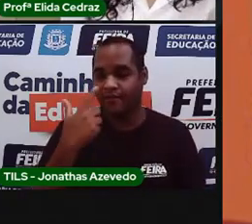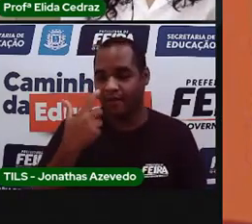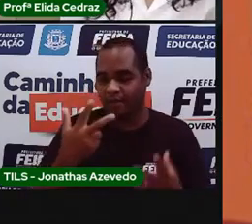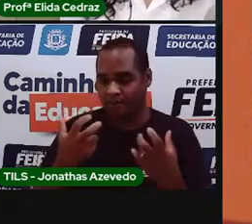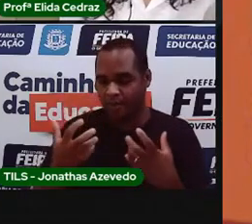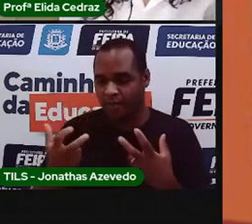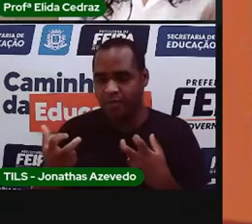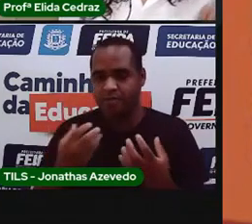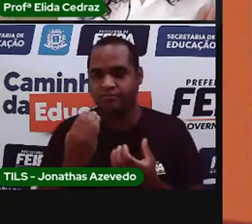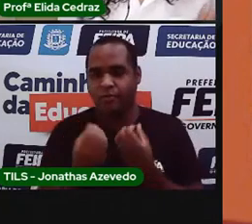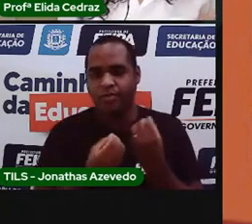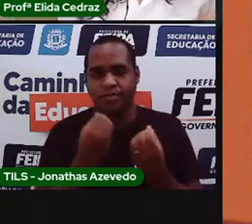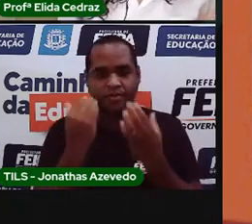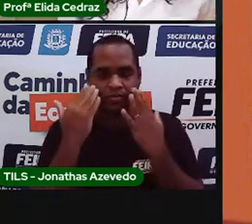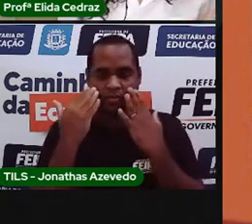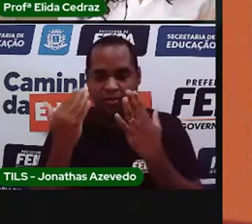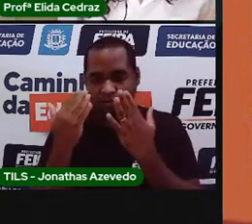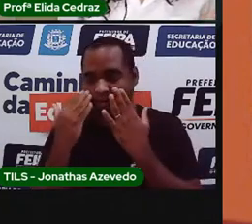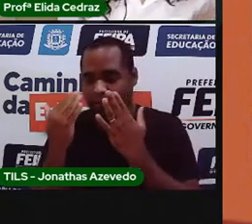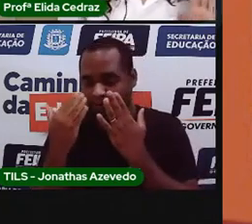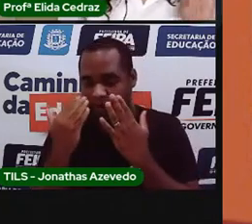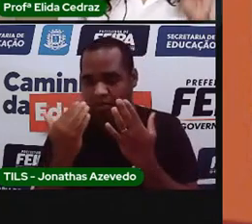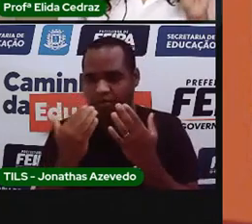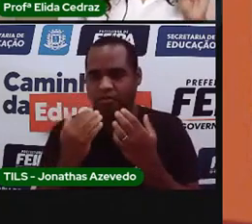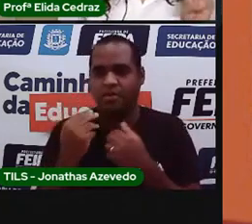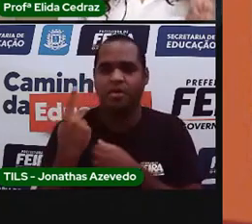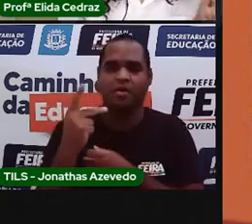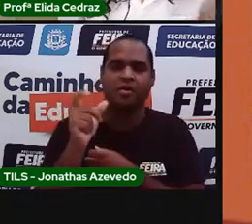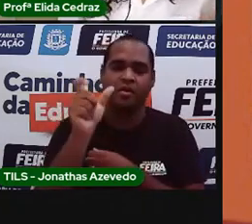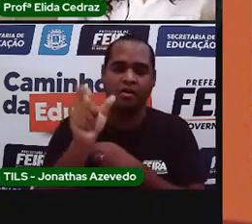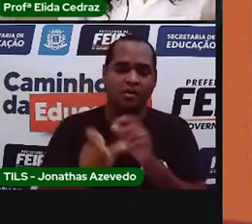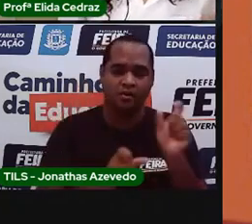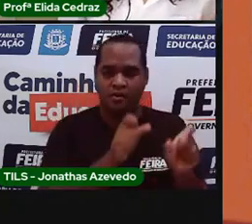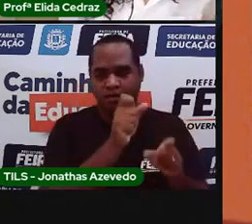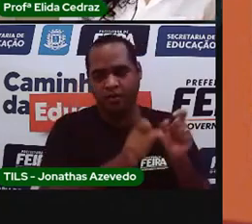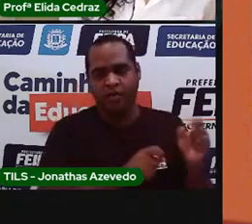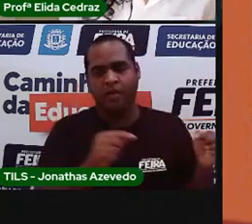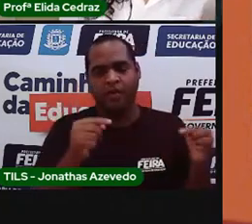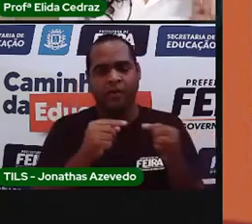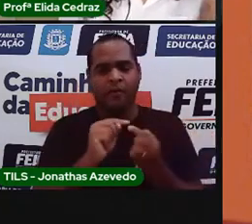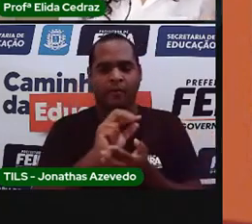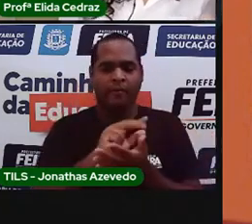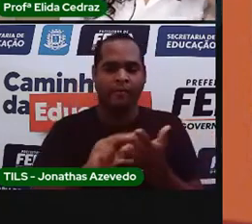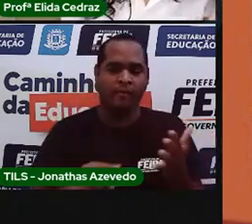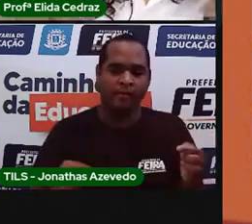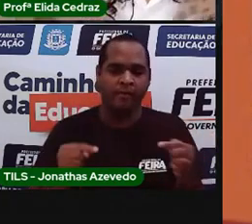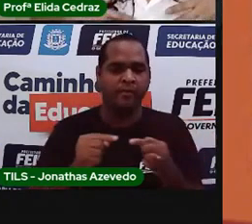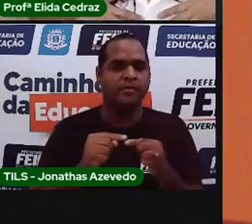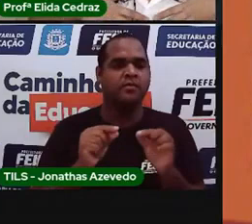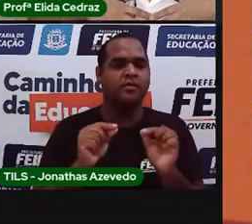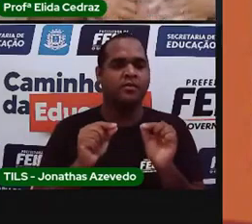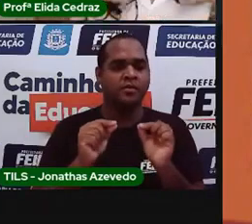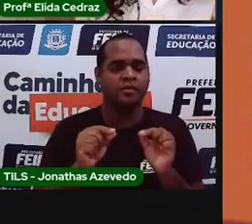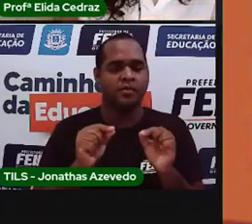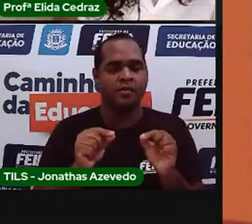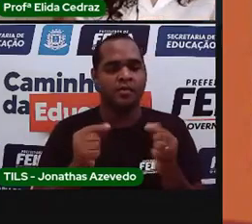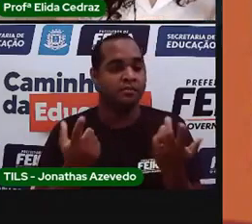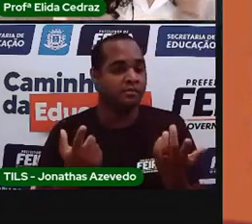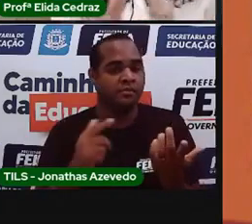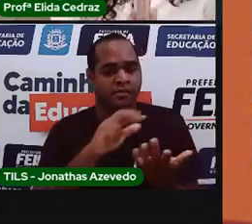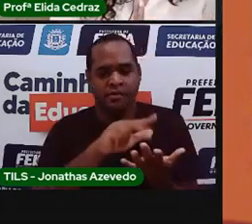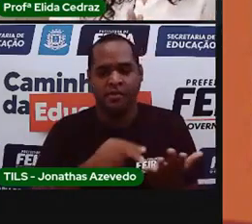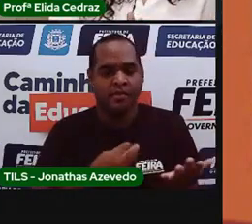apresentar. Na natureza, nós temos três formas de apresentação dos objetos, assim, da